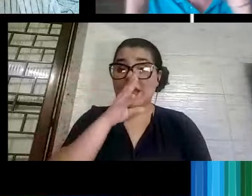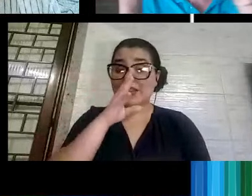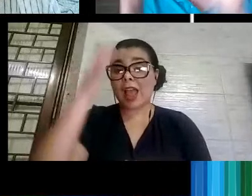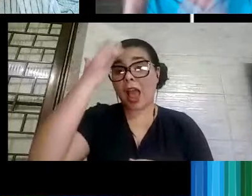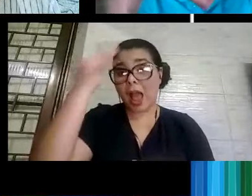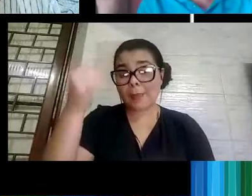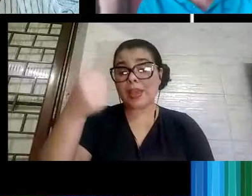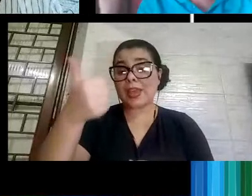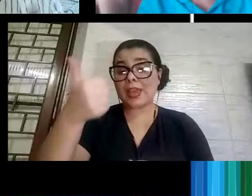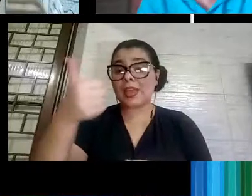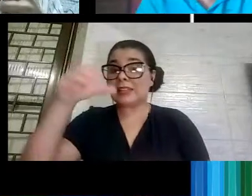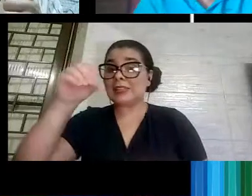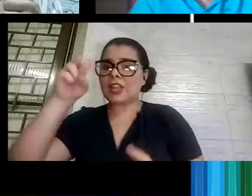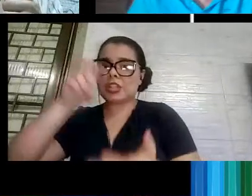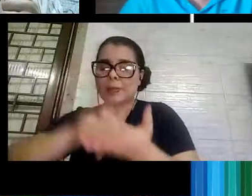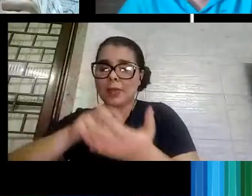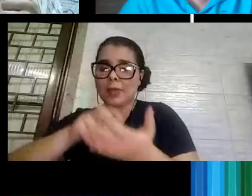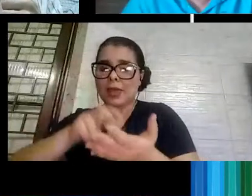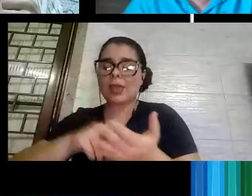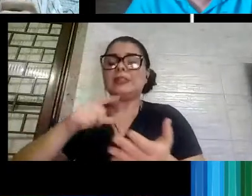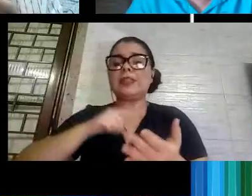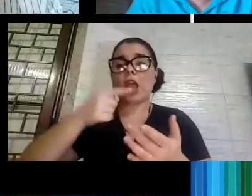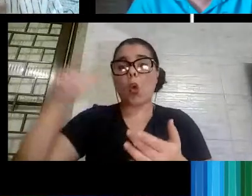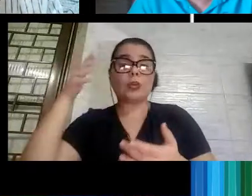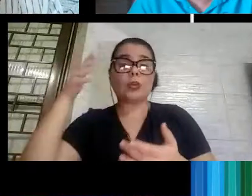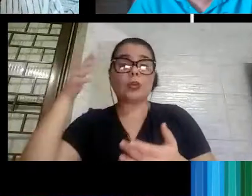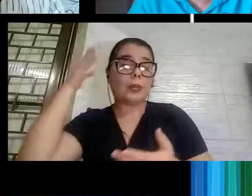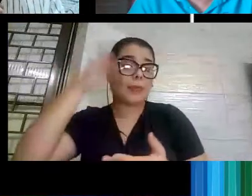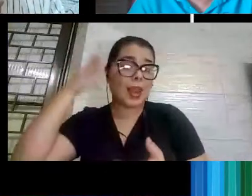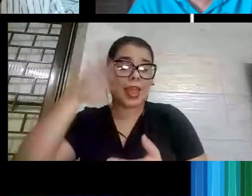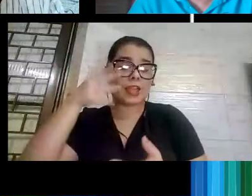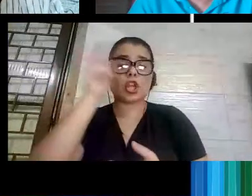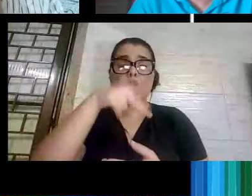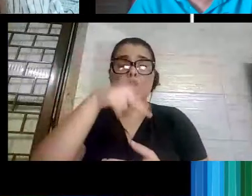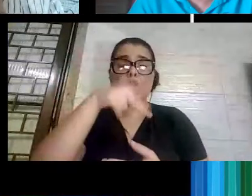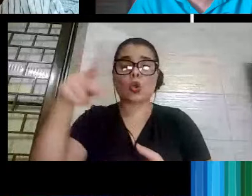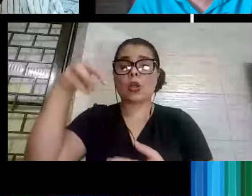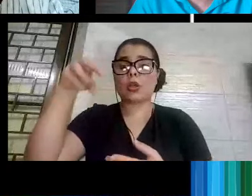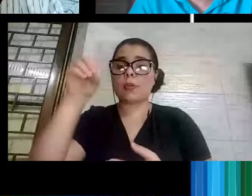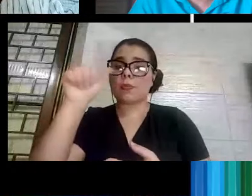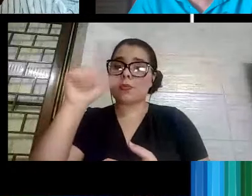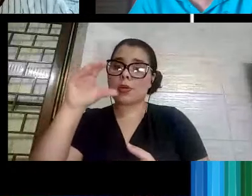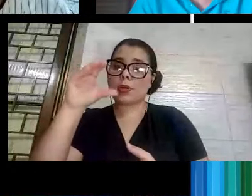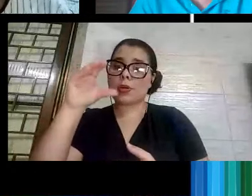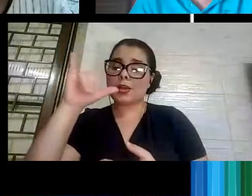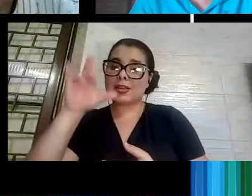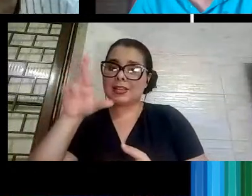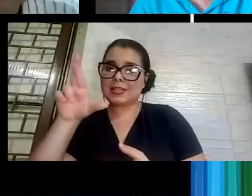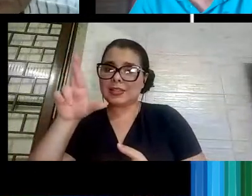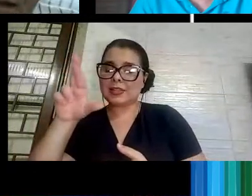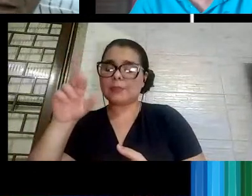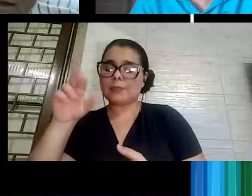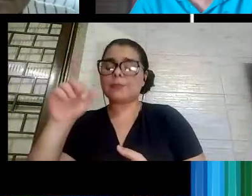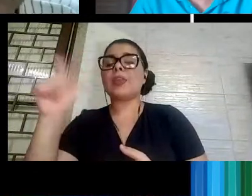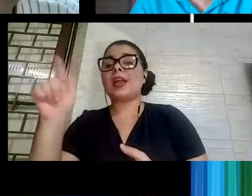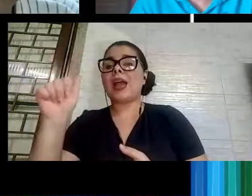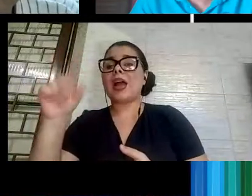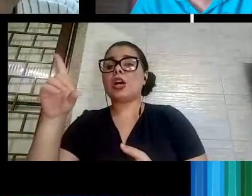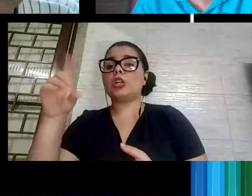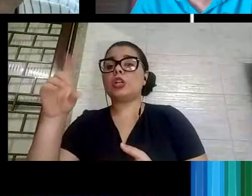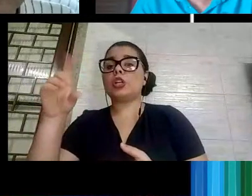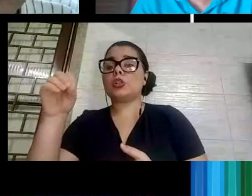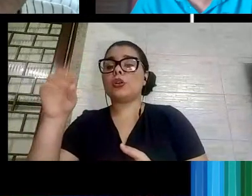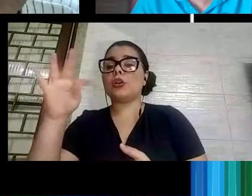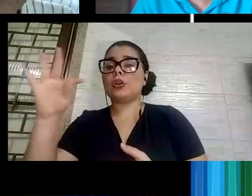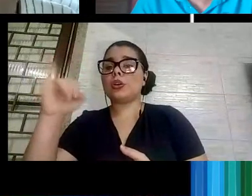às 10 horas, nós temos mais uma palestra, com o professor Moacir Gadotti, anota aí na agenda, ativa o sininho,